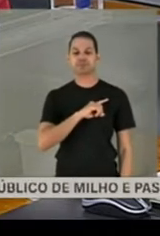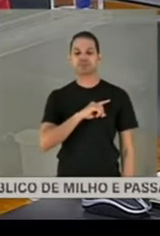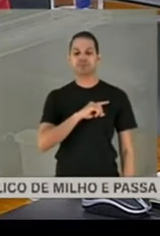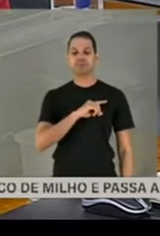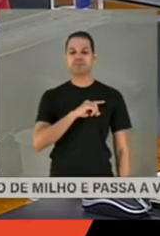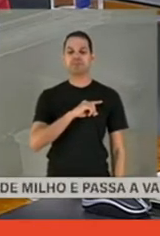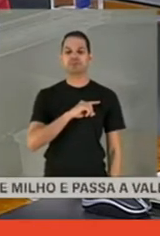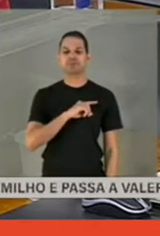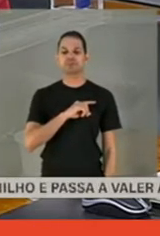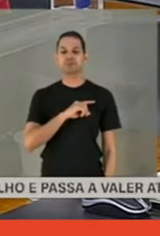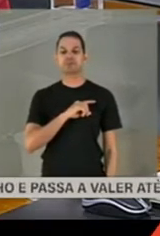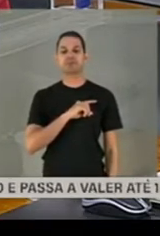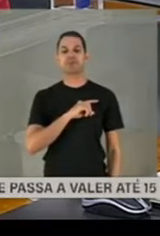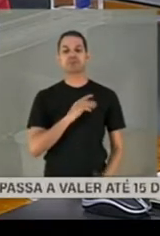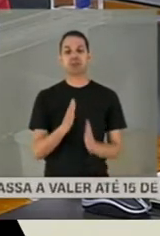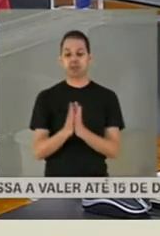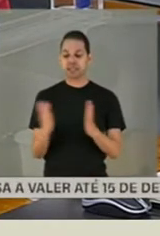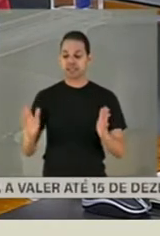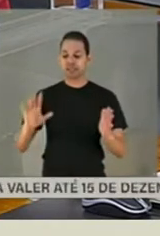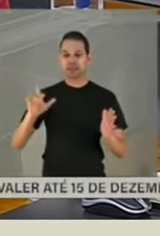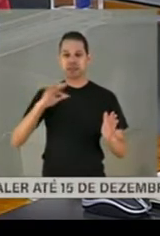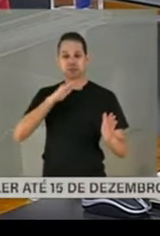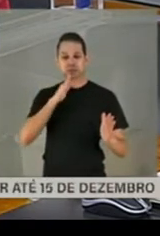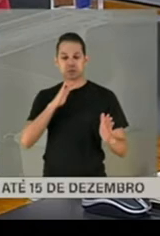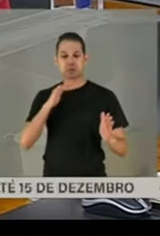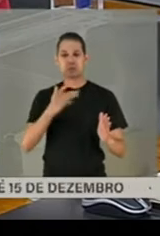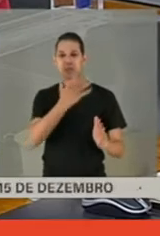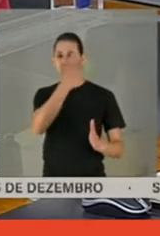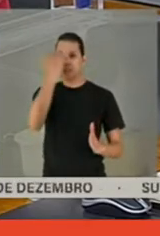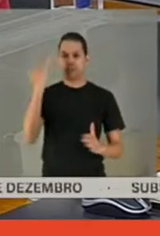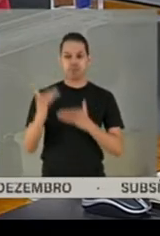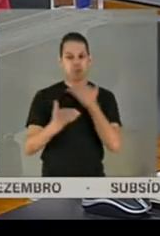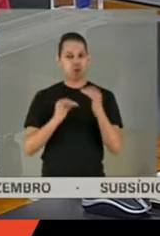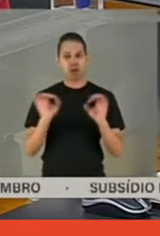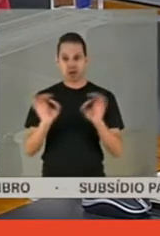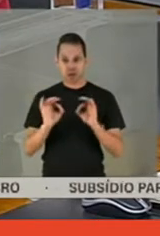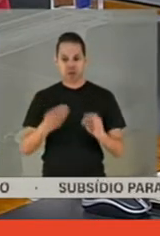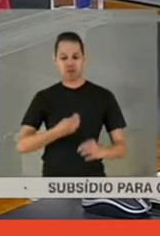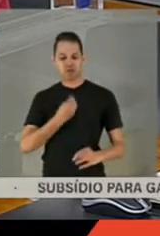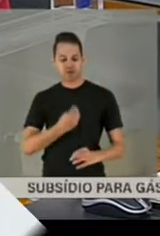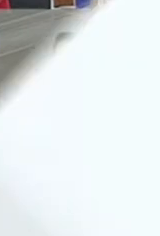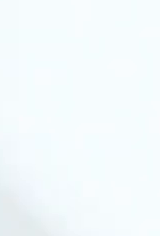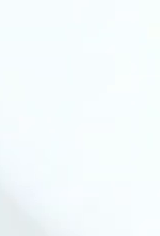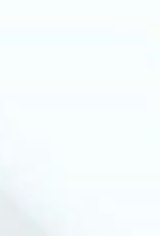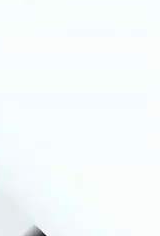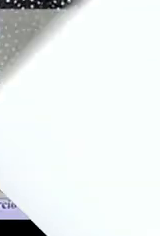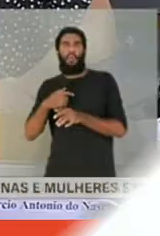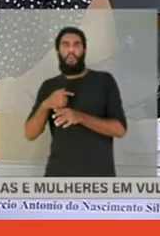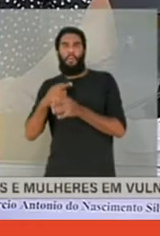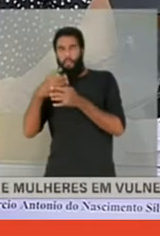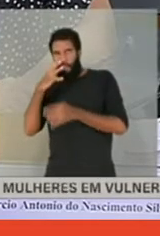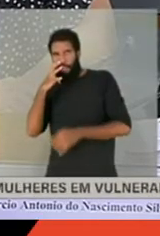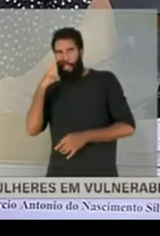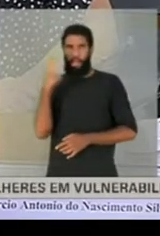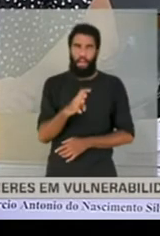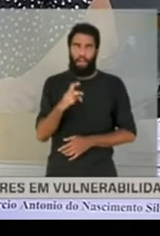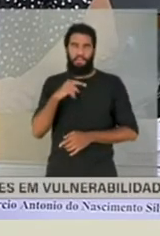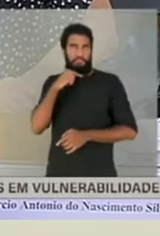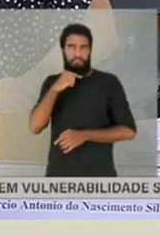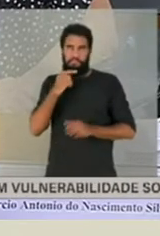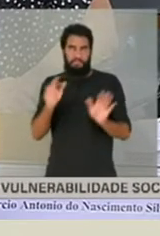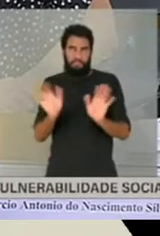no Holocausto, ficar felizes com aqueles que não morreram e esqueceram aqueles que foram mortos. Mas,